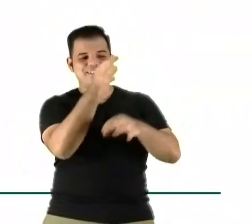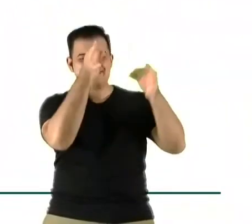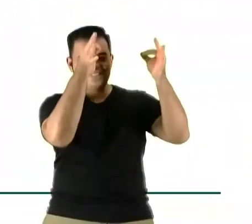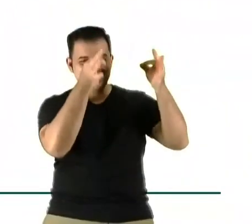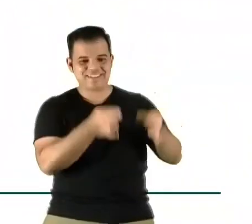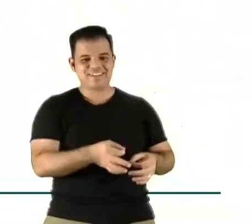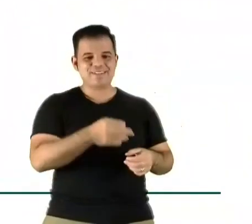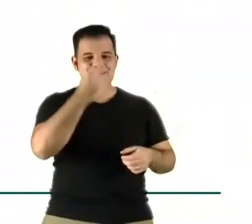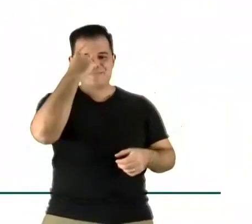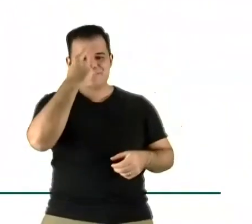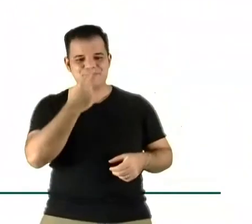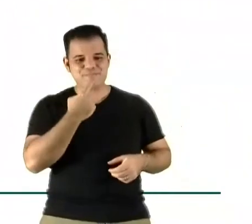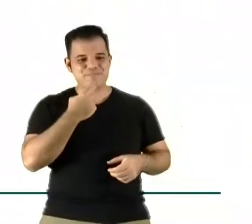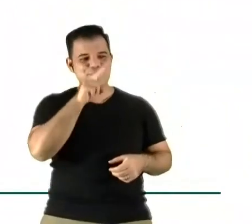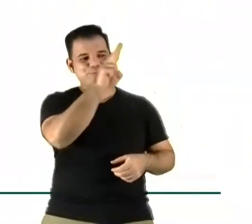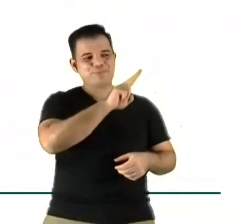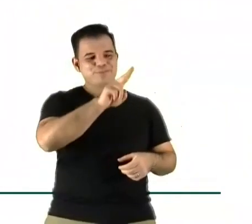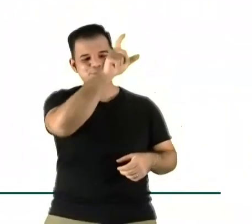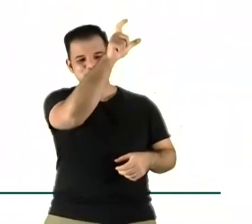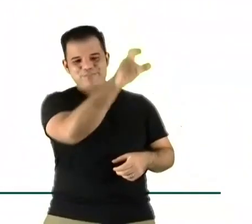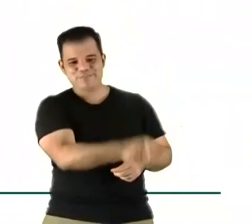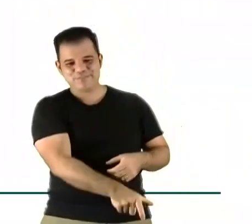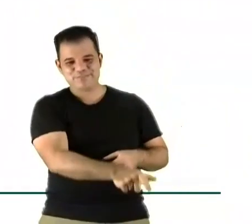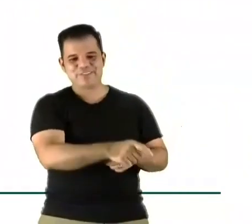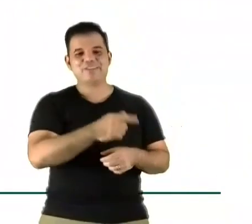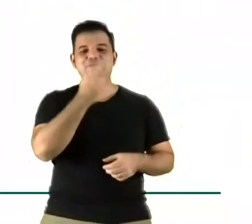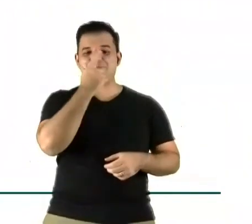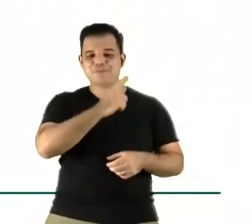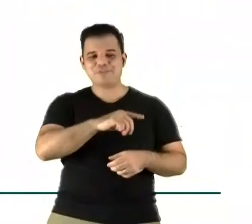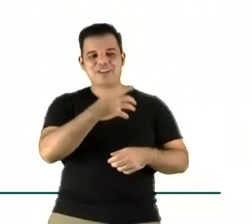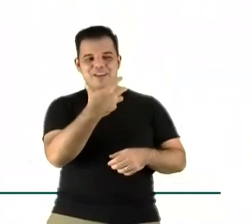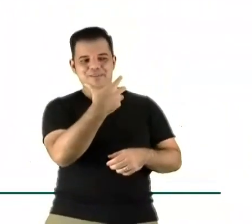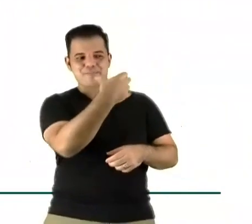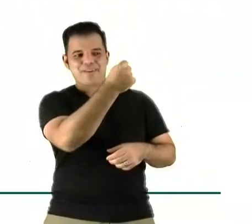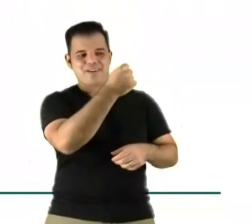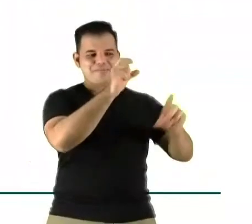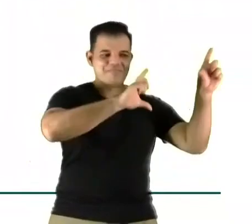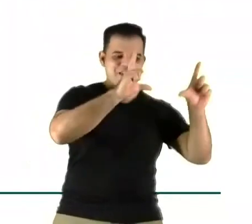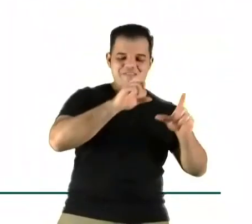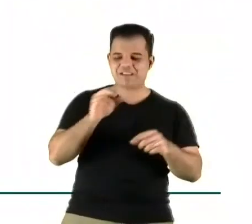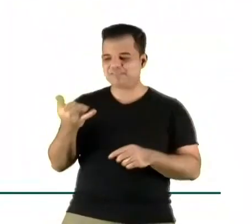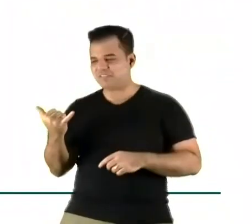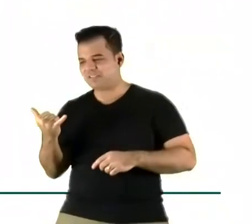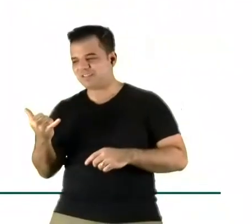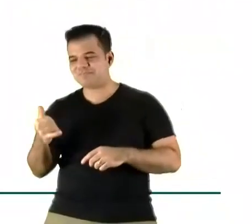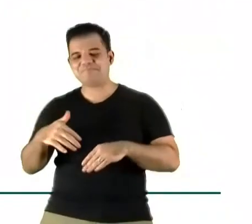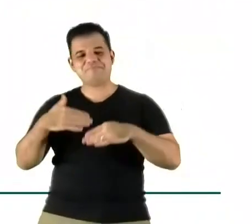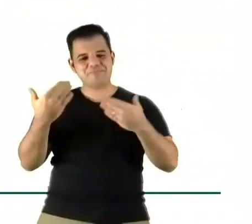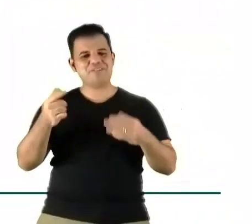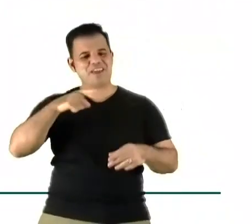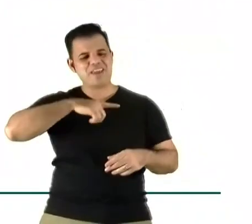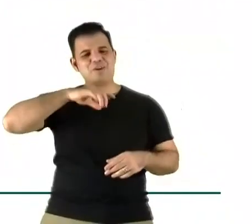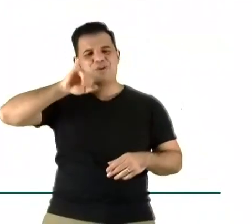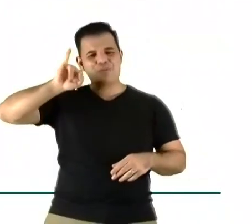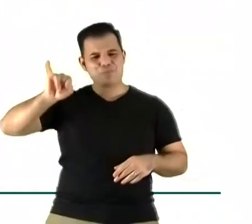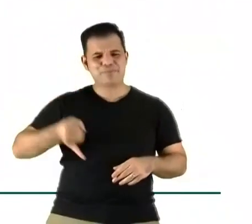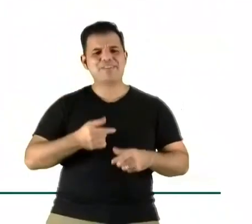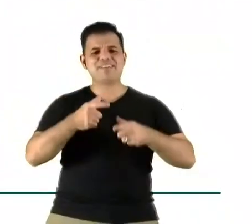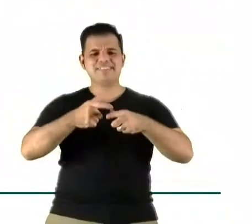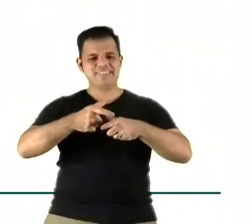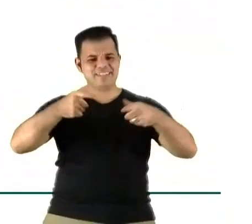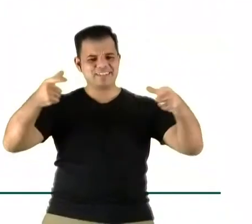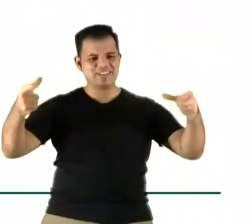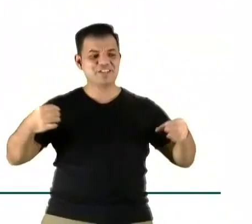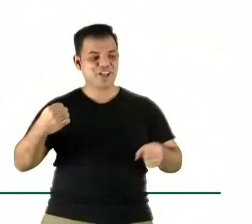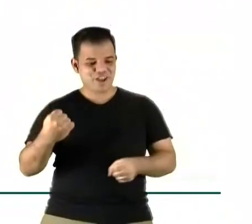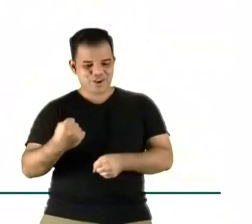para que o consumidor consumisse aquele conteúdo. Então, a gente tem uma oportunidade gigante de construir essa história.